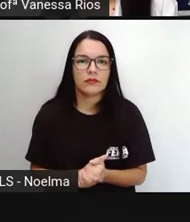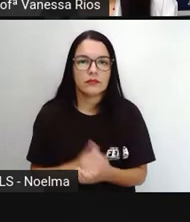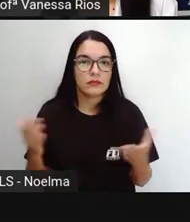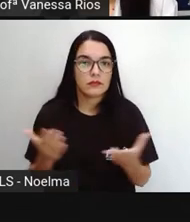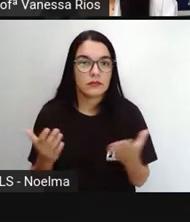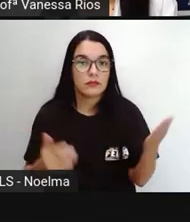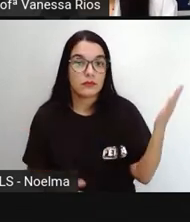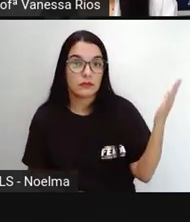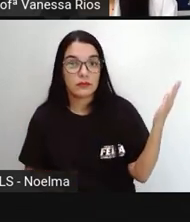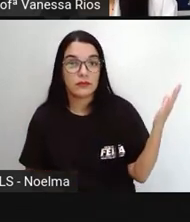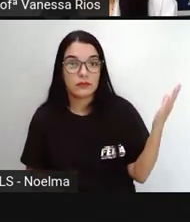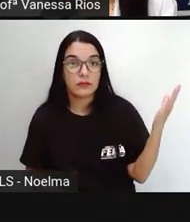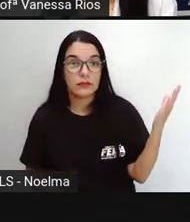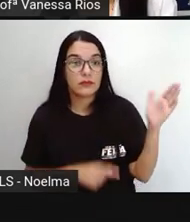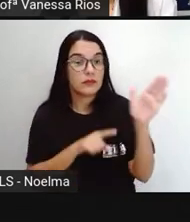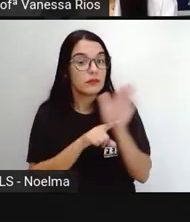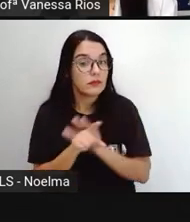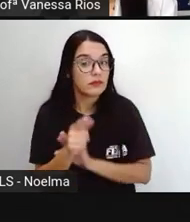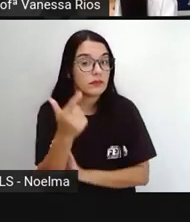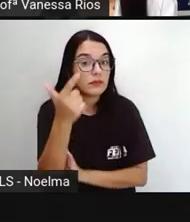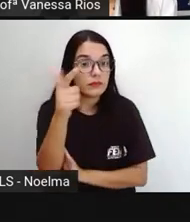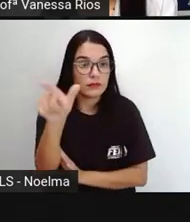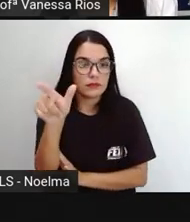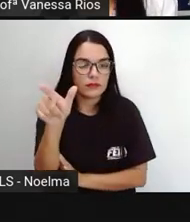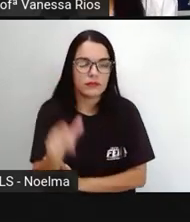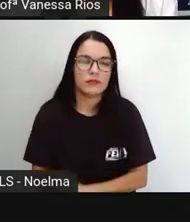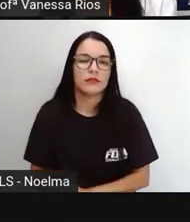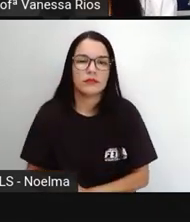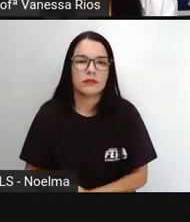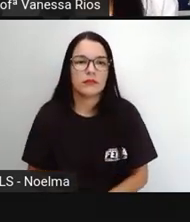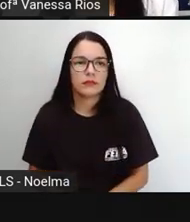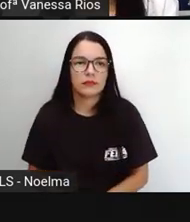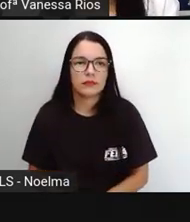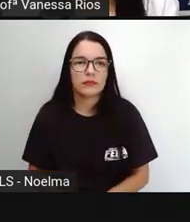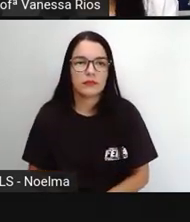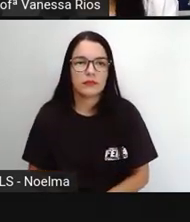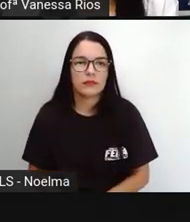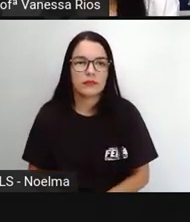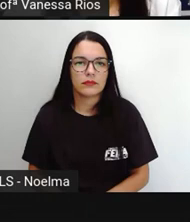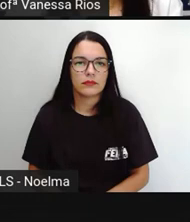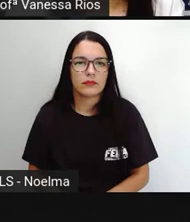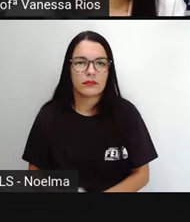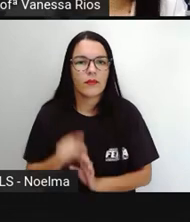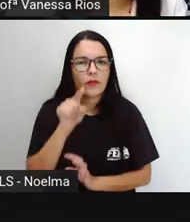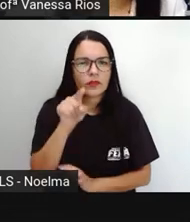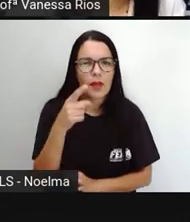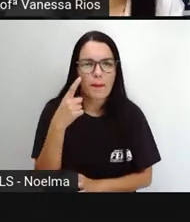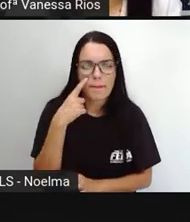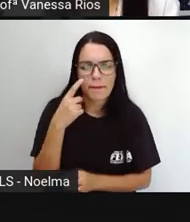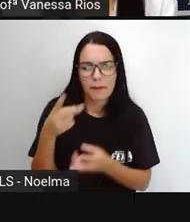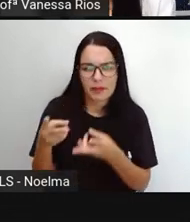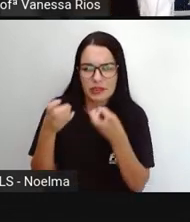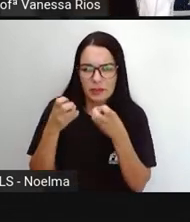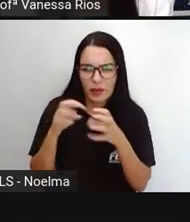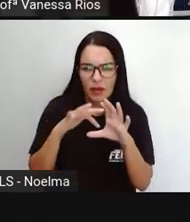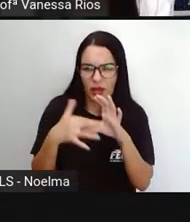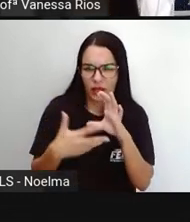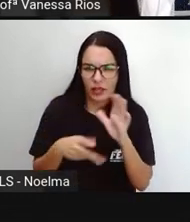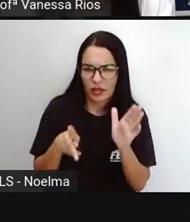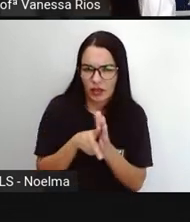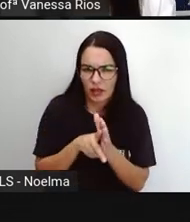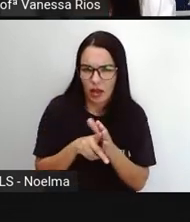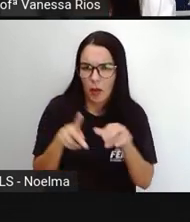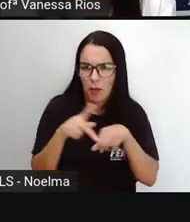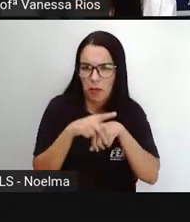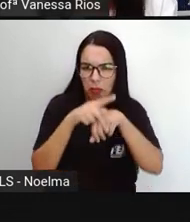E aí a Pró agora vai fazer mais algumas perguntas dentro das nossas percepções. Você percebeu as características